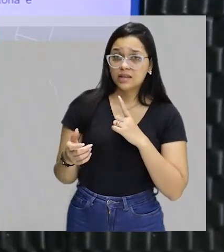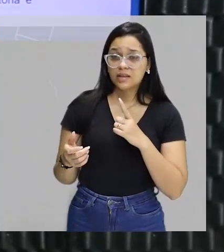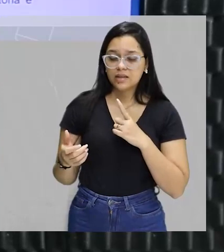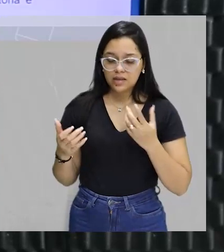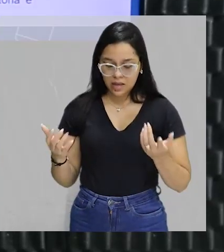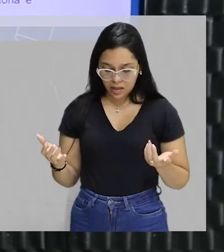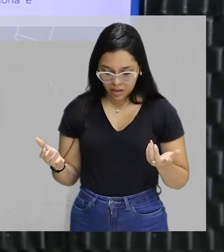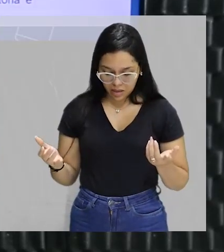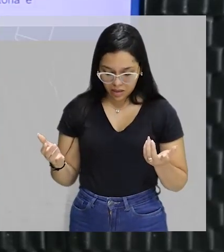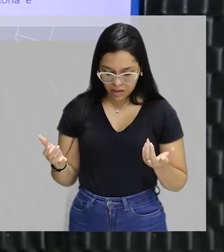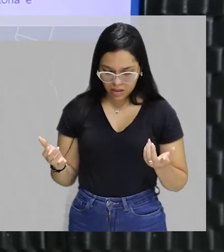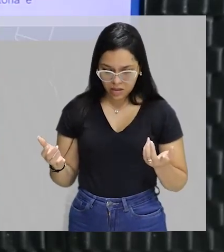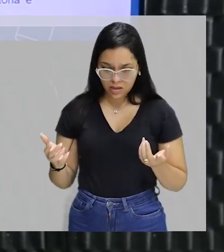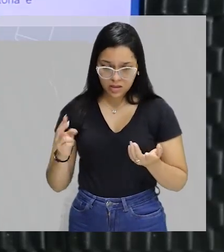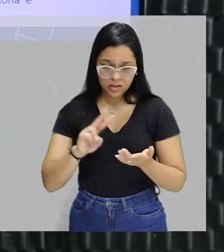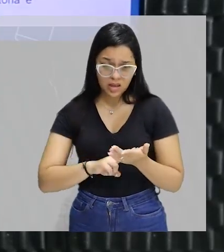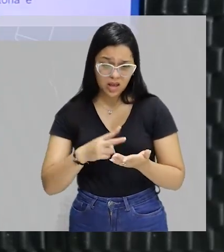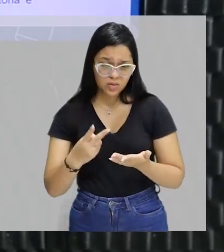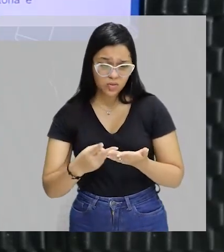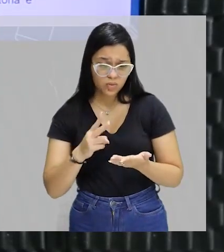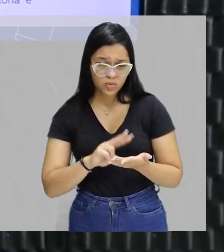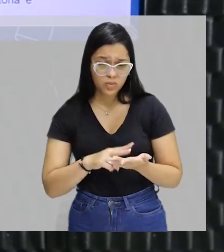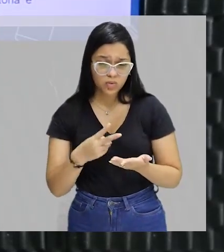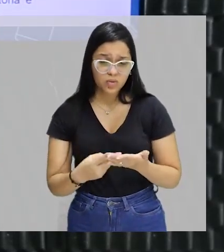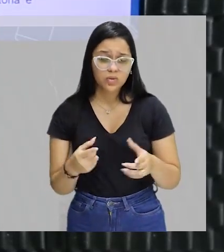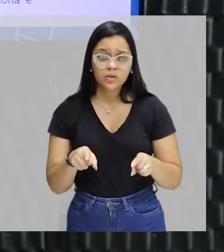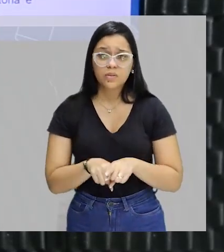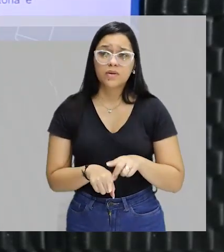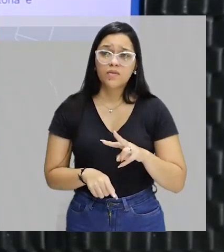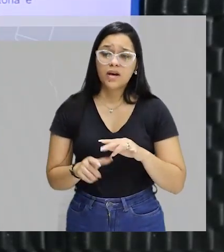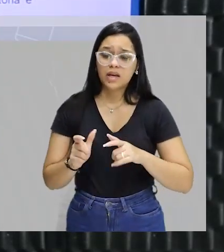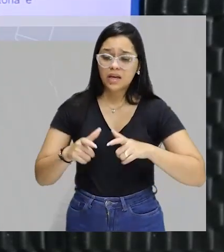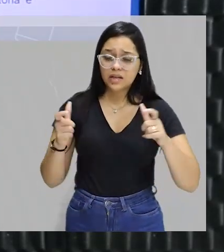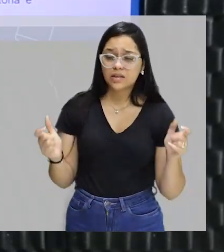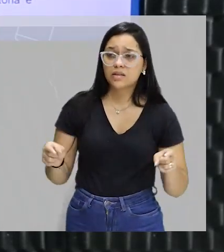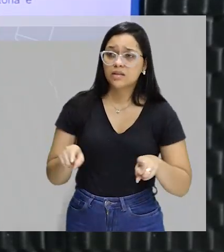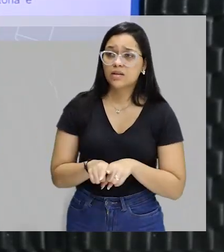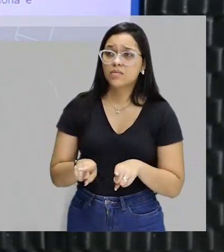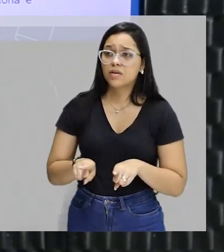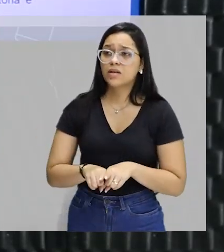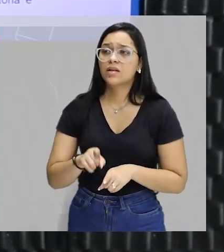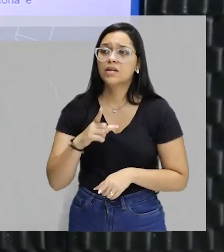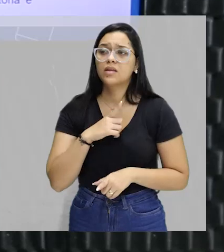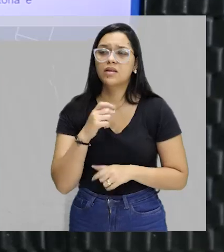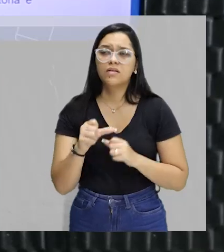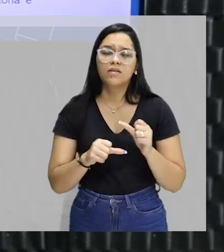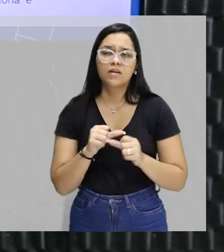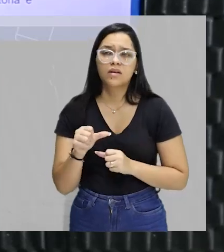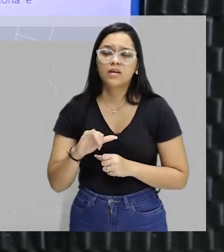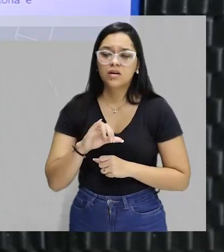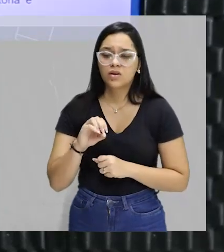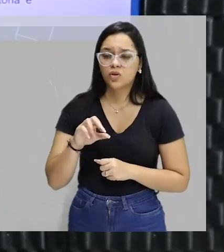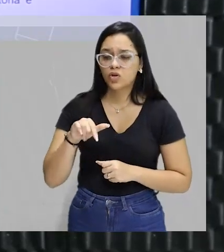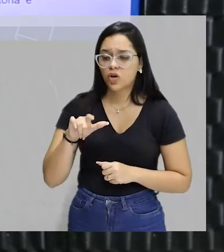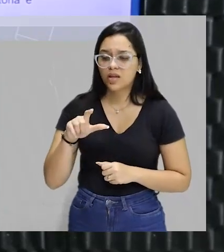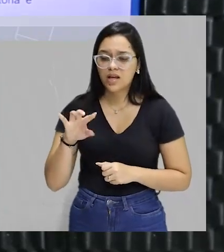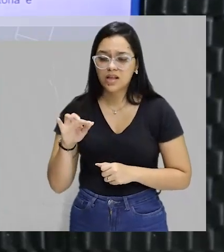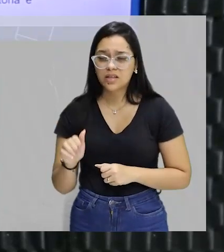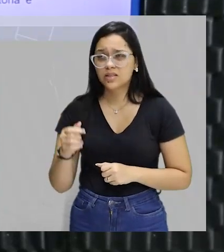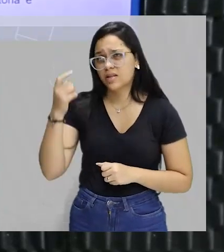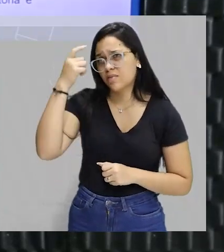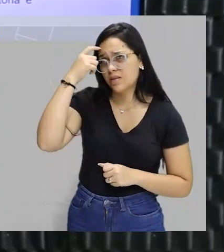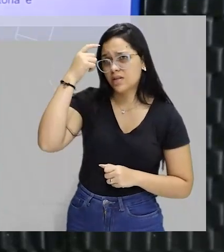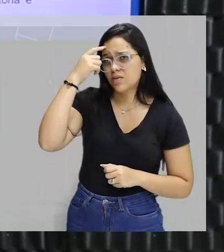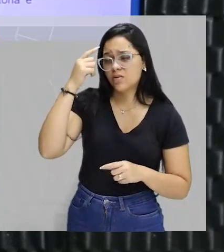tradutor e nessa tradução ele vai crescendo na obra e vira jornalista, escritor, pensador,